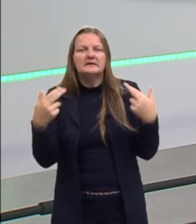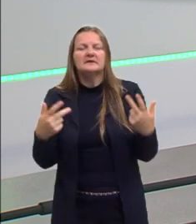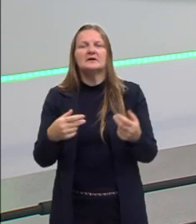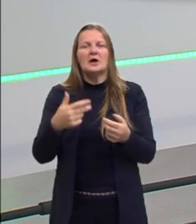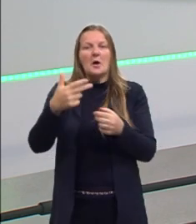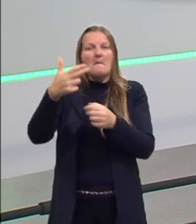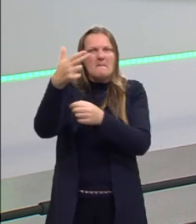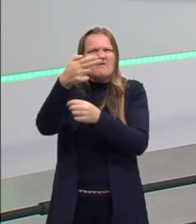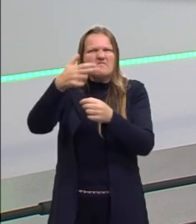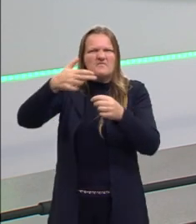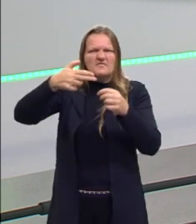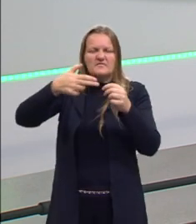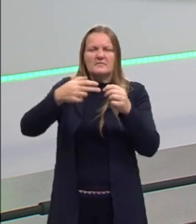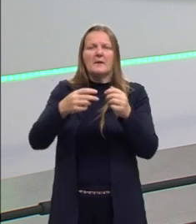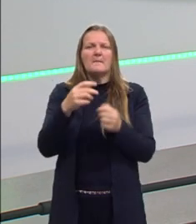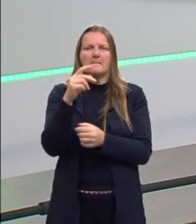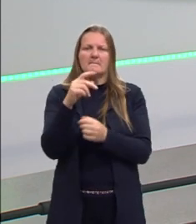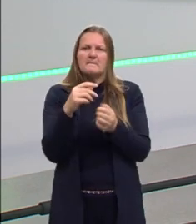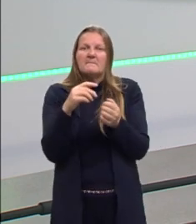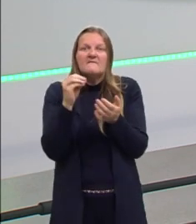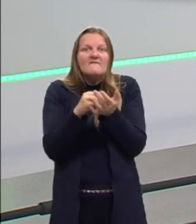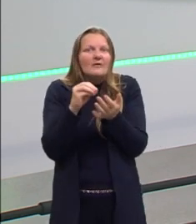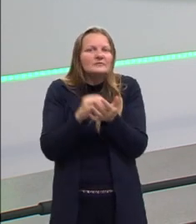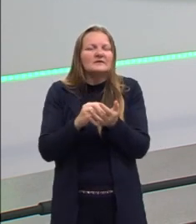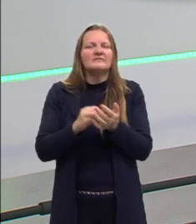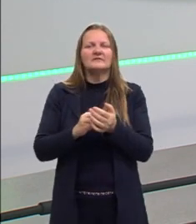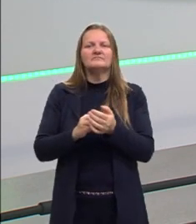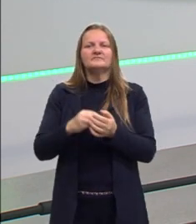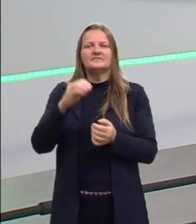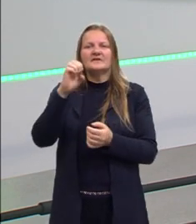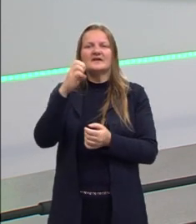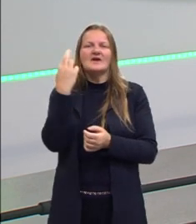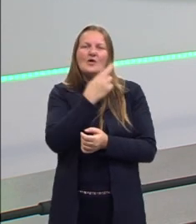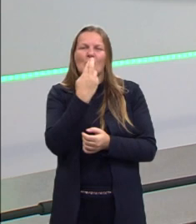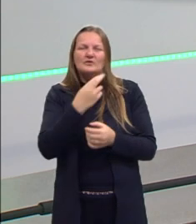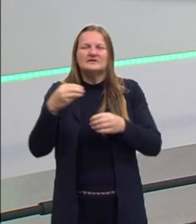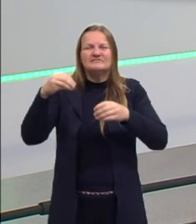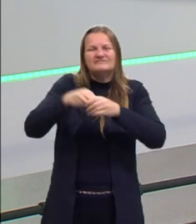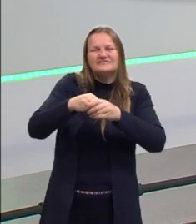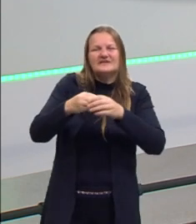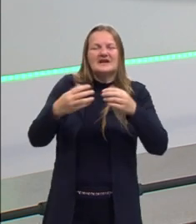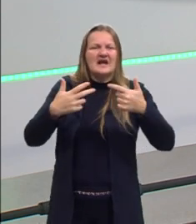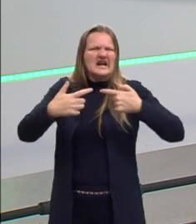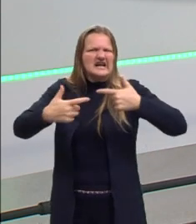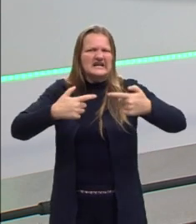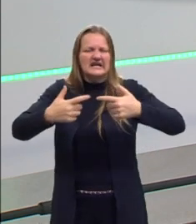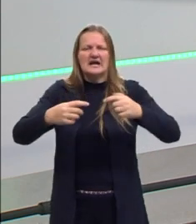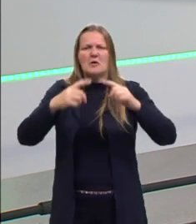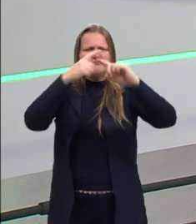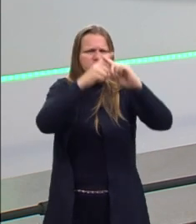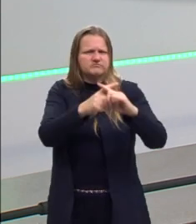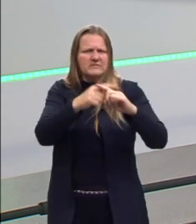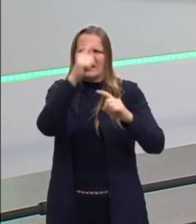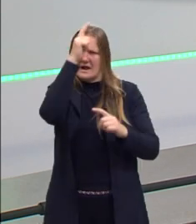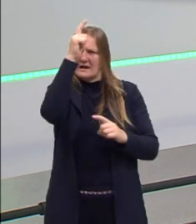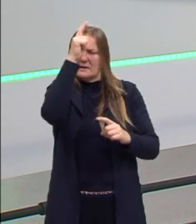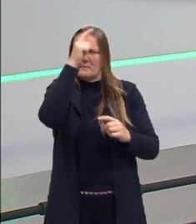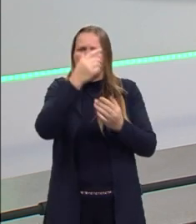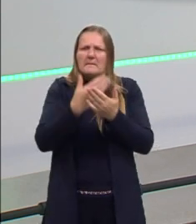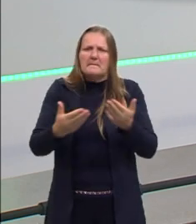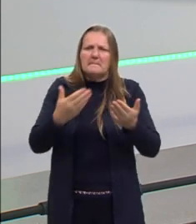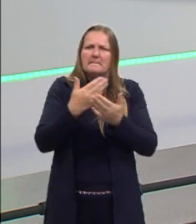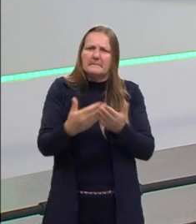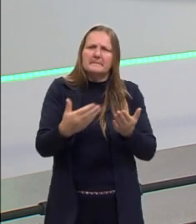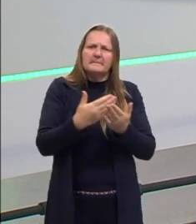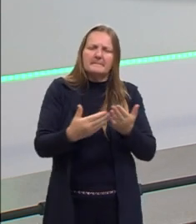munição. Então, a entrada da Rússia na guerra foi um caos. Quando eles começam a lutar contra a Alemanha, eles começam a perder.